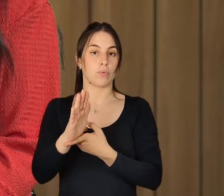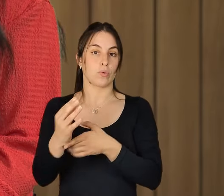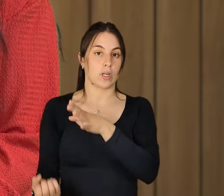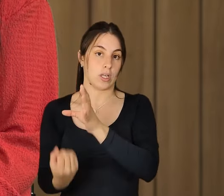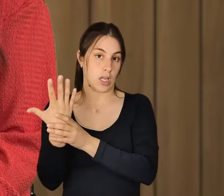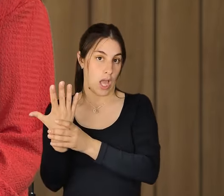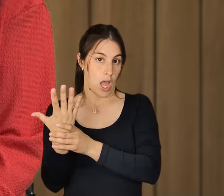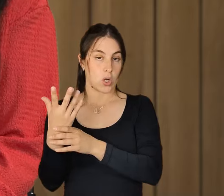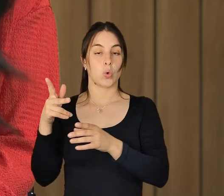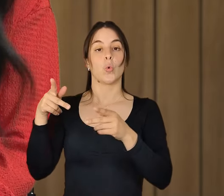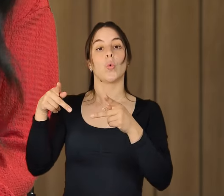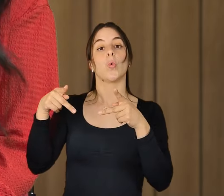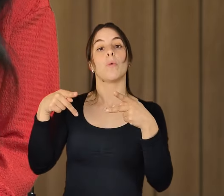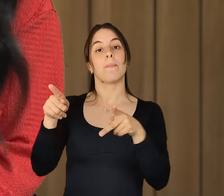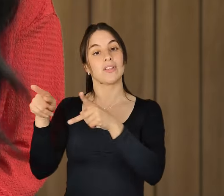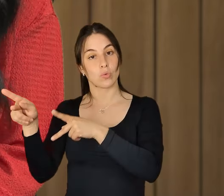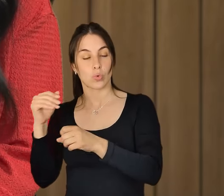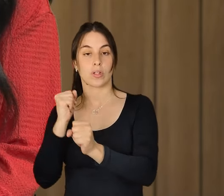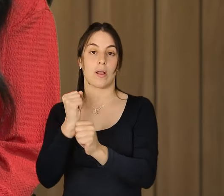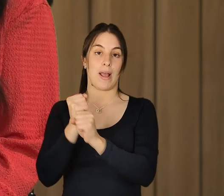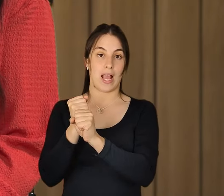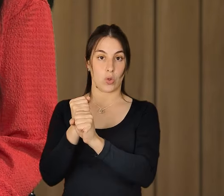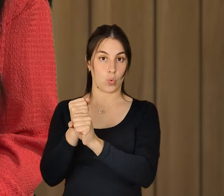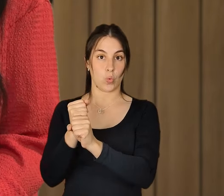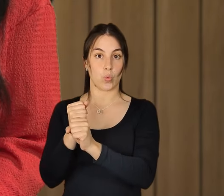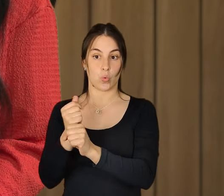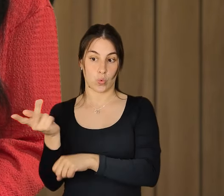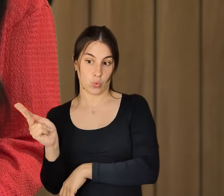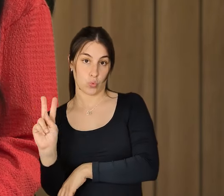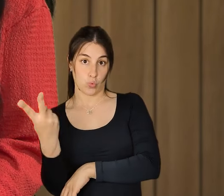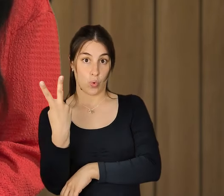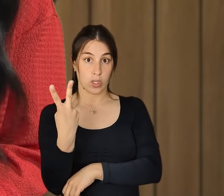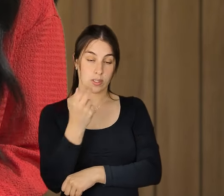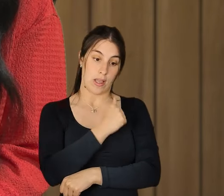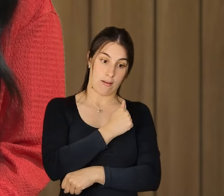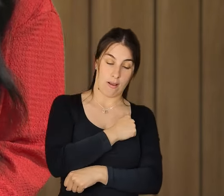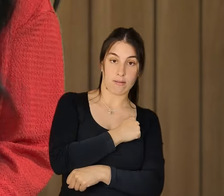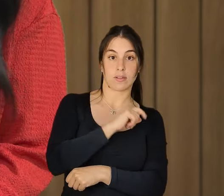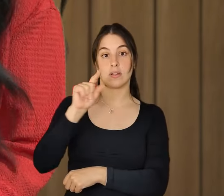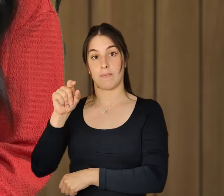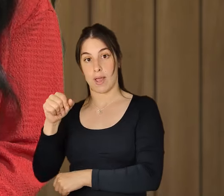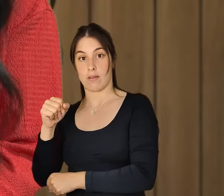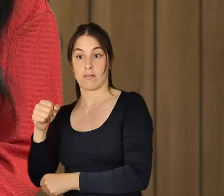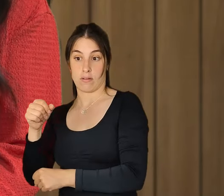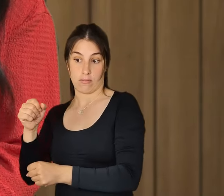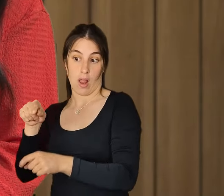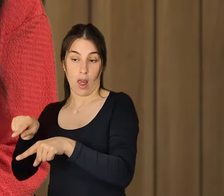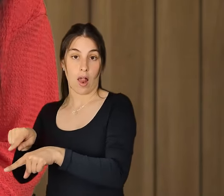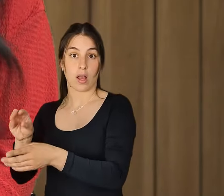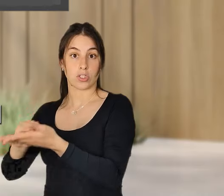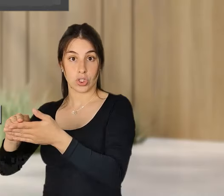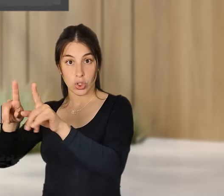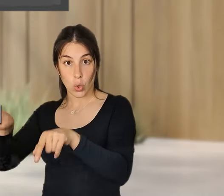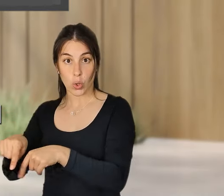de trabalho híbrido ou uma semana de trabalho de quatro dias e ficar perdido, não saber como implementar. Existem ajudas também para isso, não